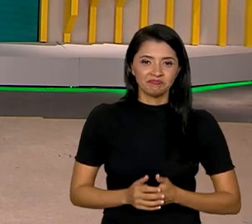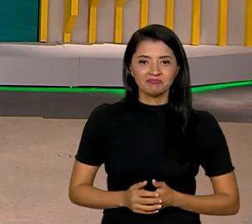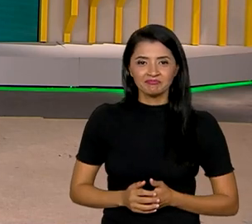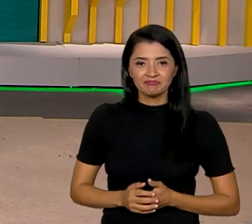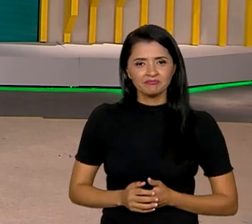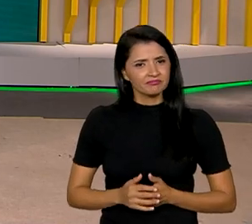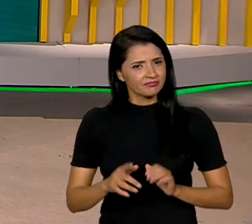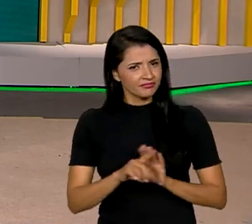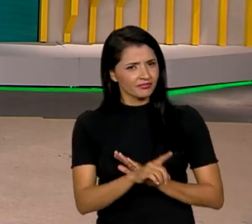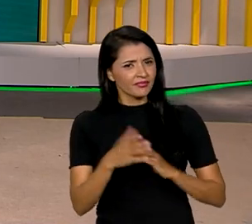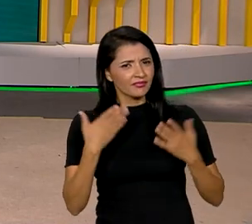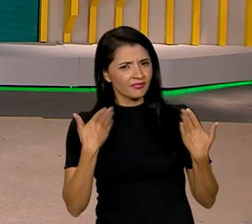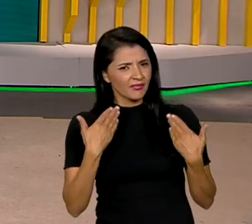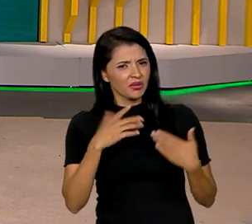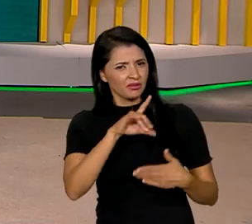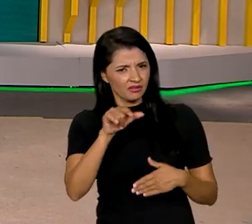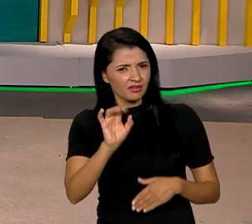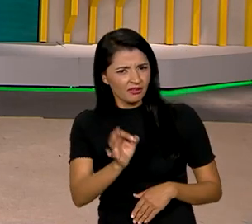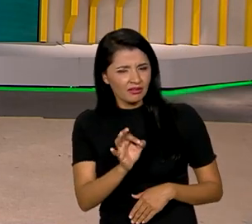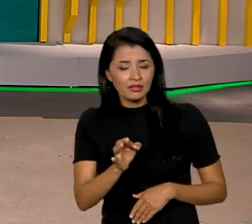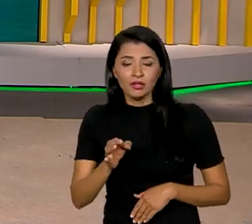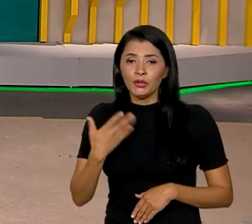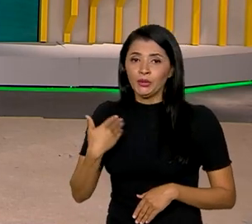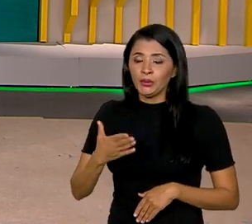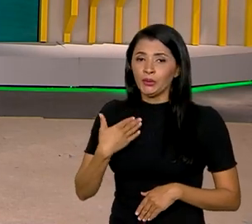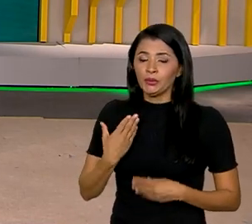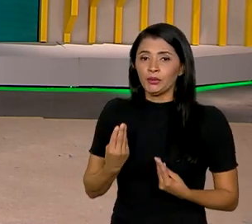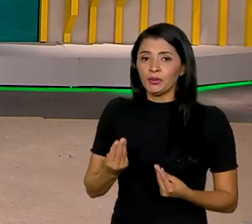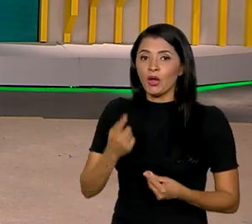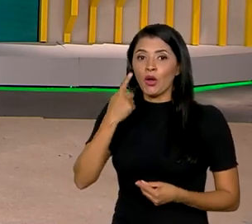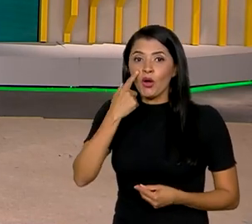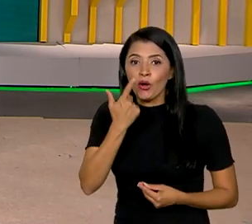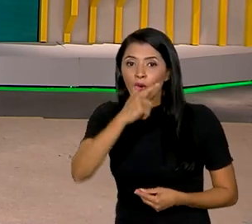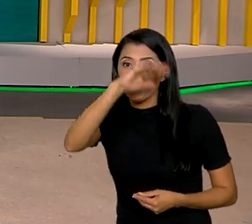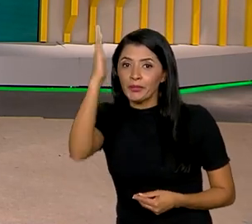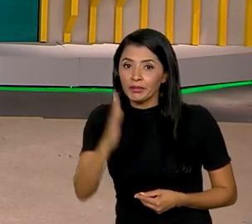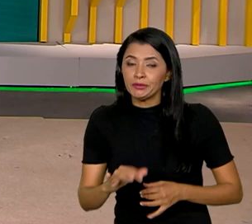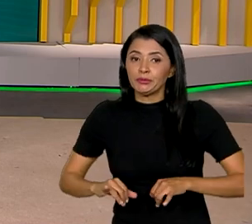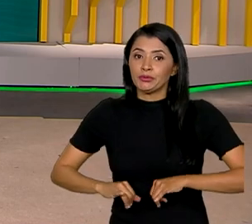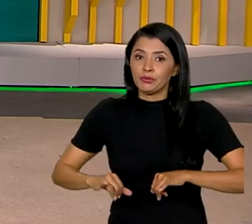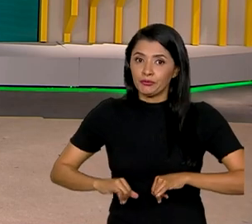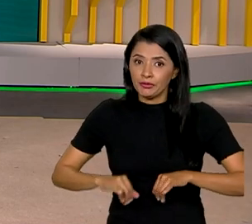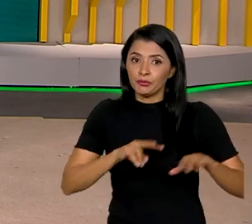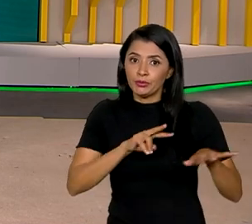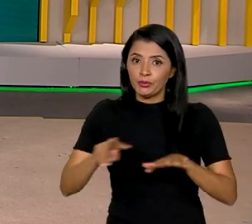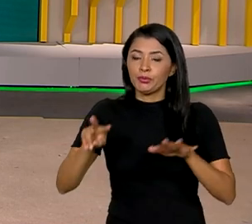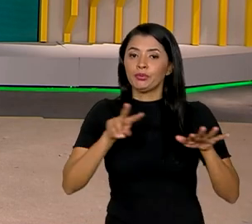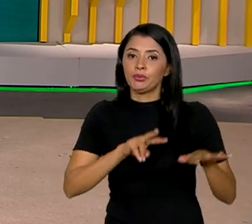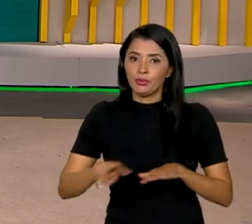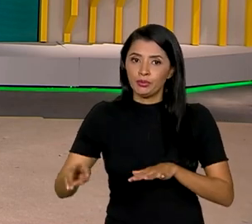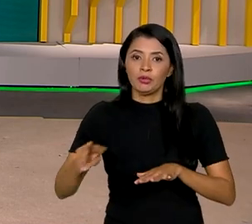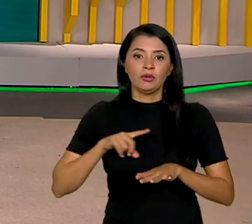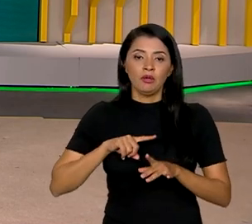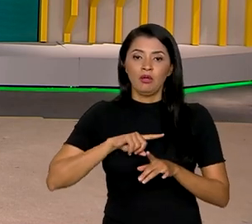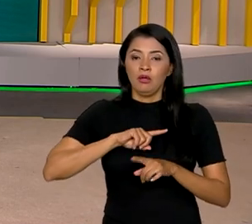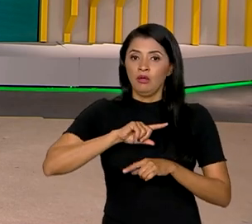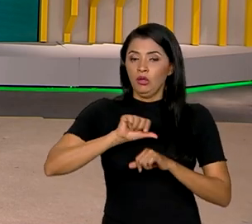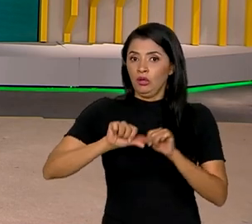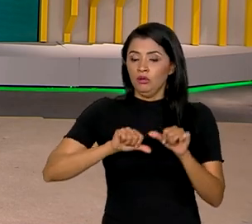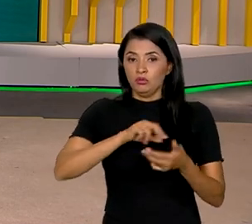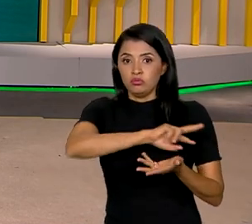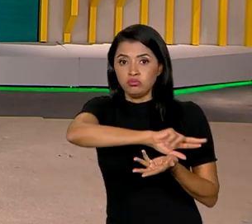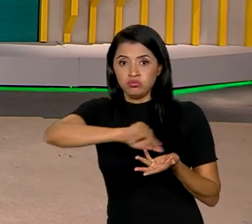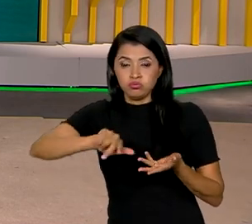Carol, tem feito muito calor esses dias, não é? Demais, Roberto! Olha, o Brasil vem sofrendo nas últimas semanas com uma série de eventos